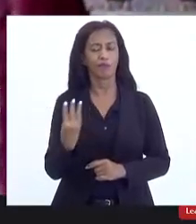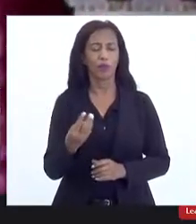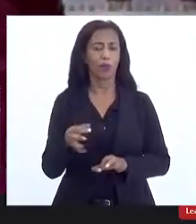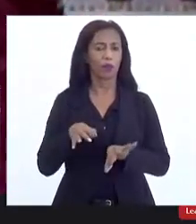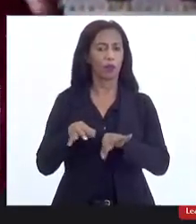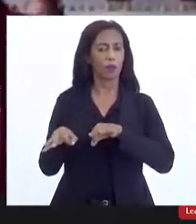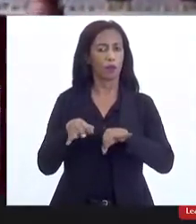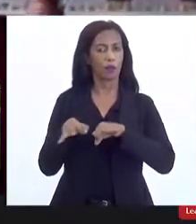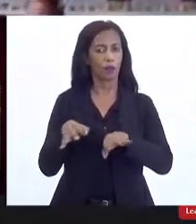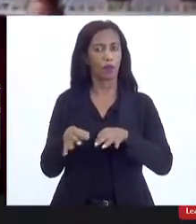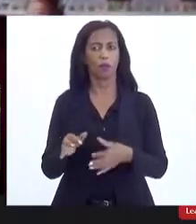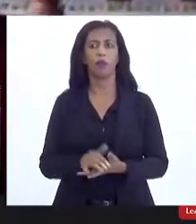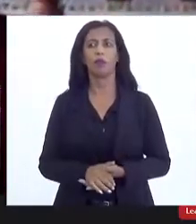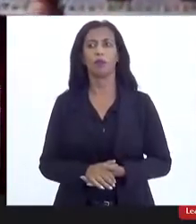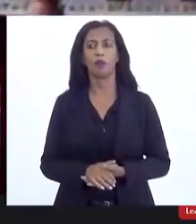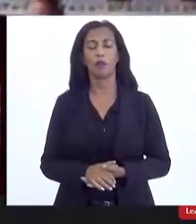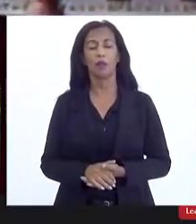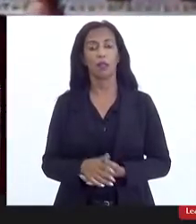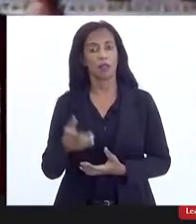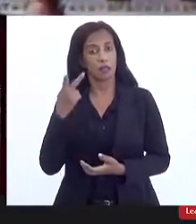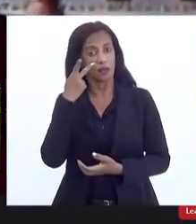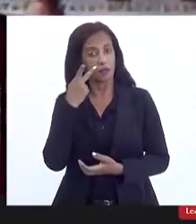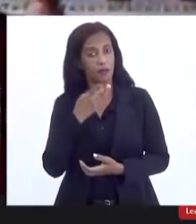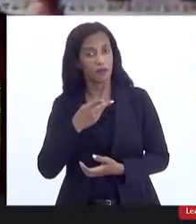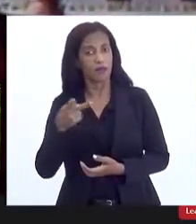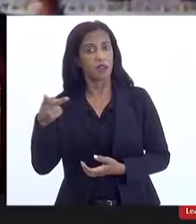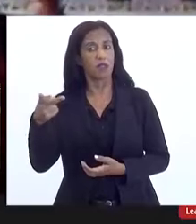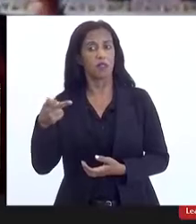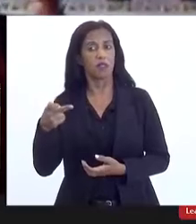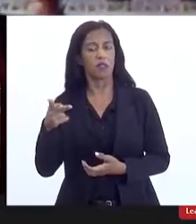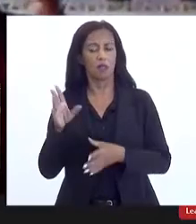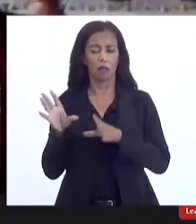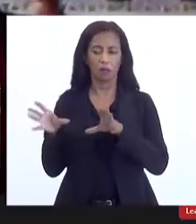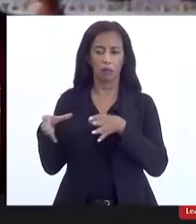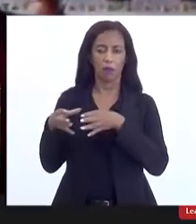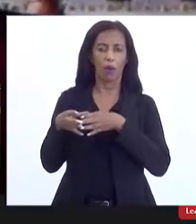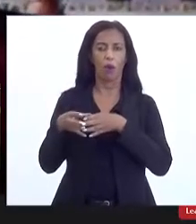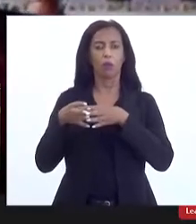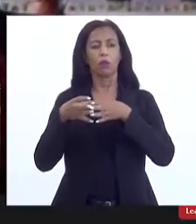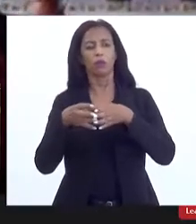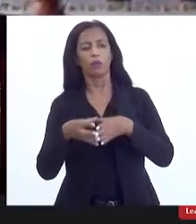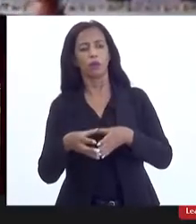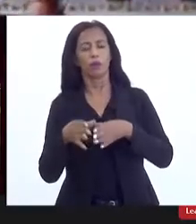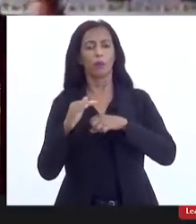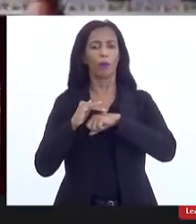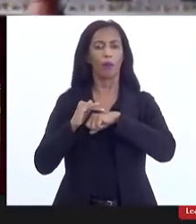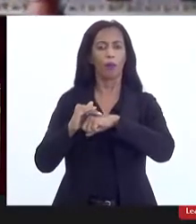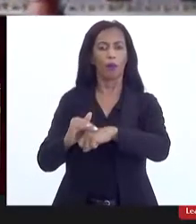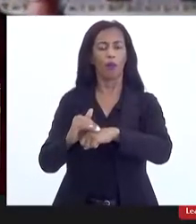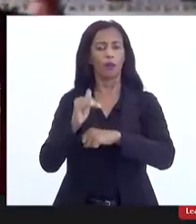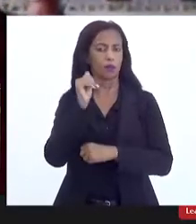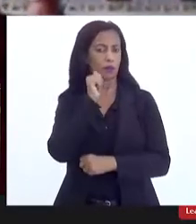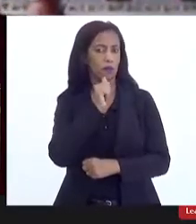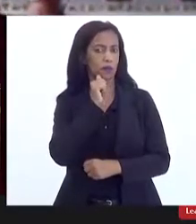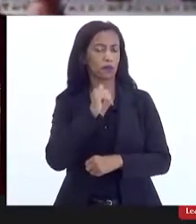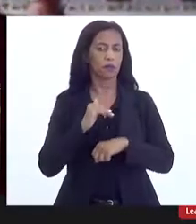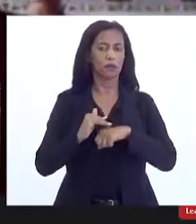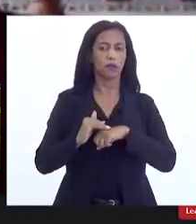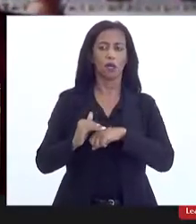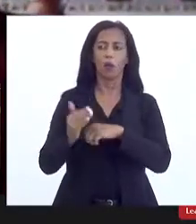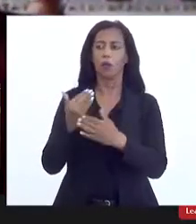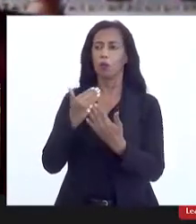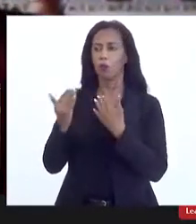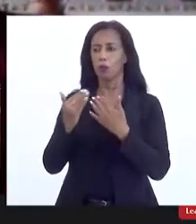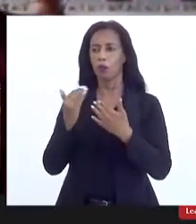inclusive, essa saída, essa visita em loco, para que a gente possa conversar com as mulheres, conversar